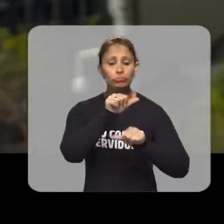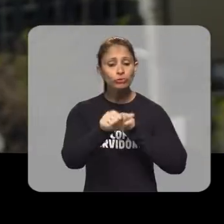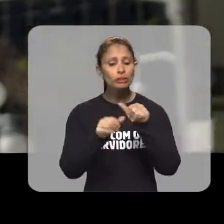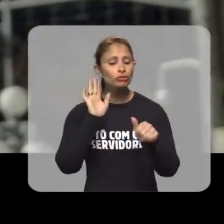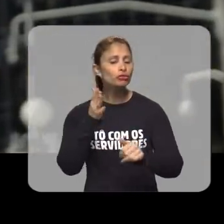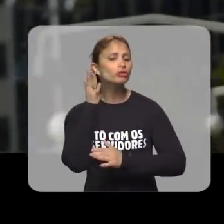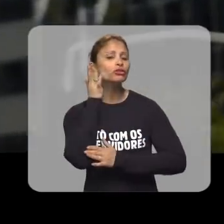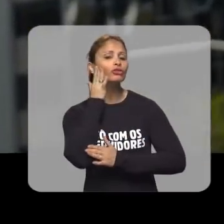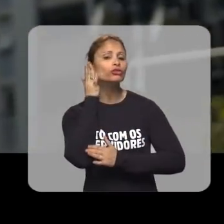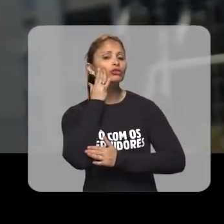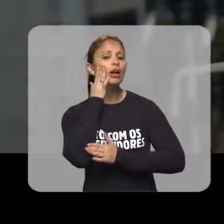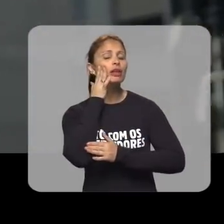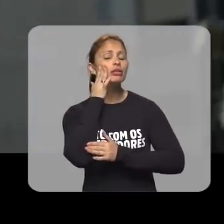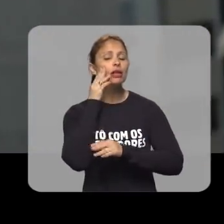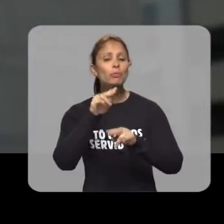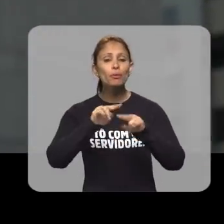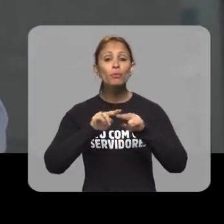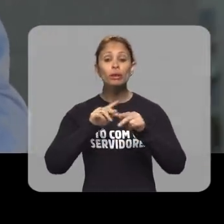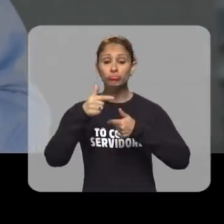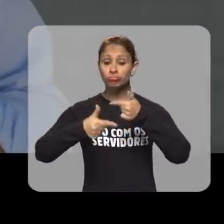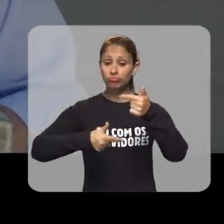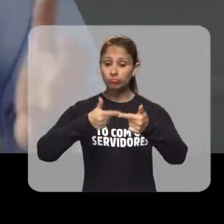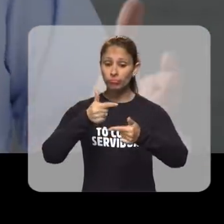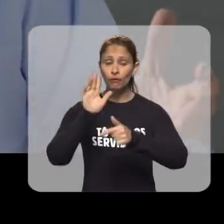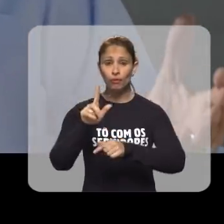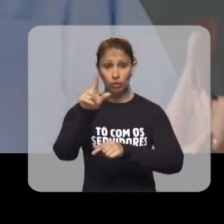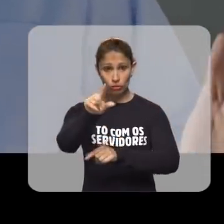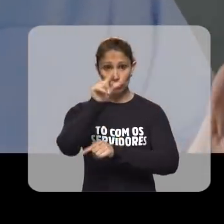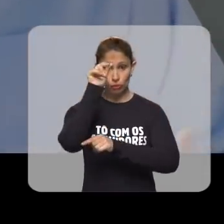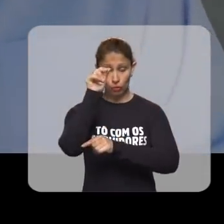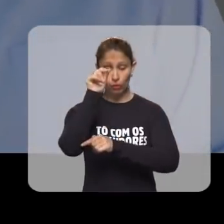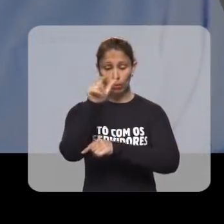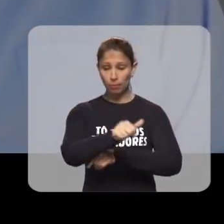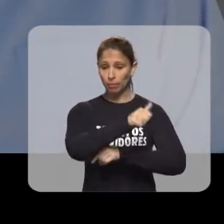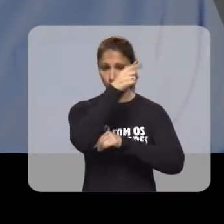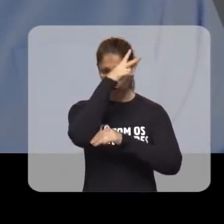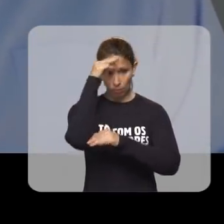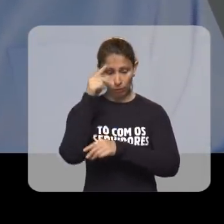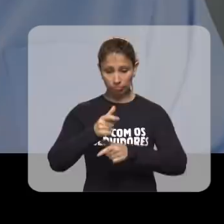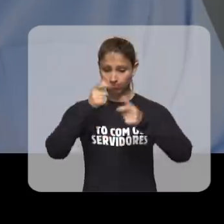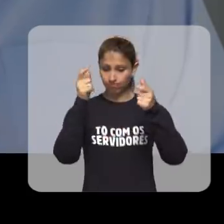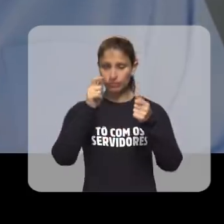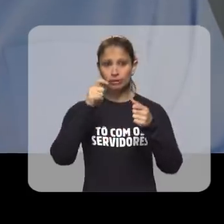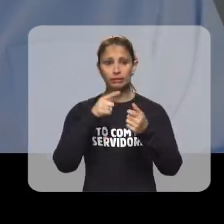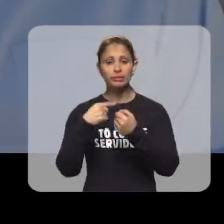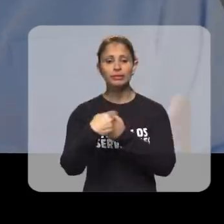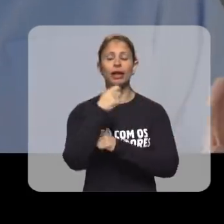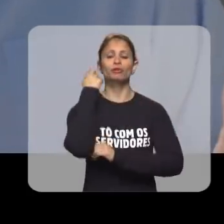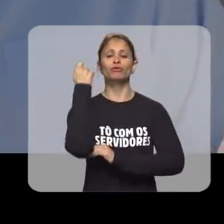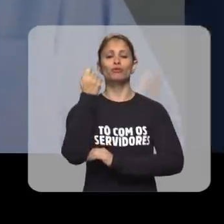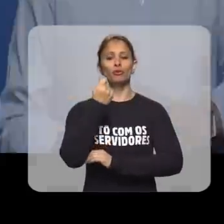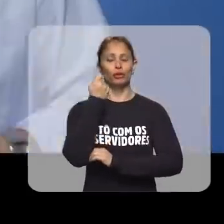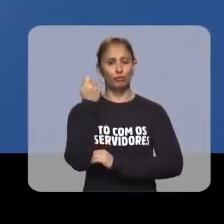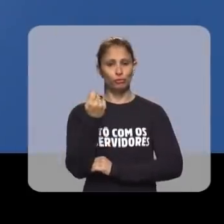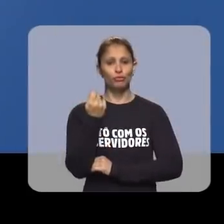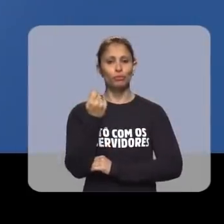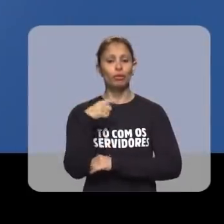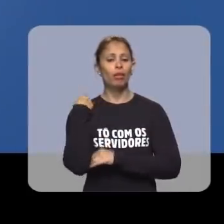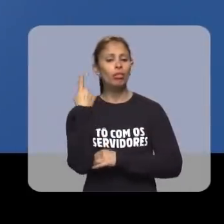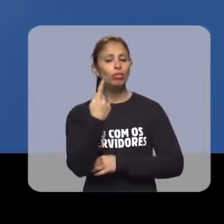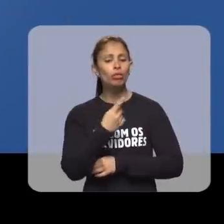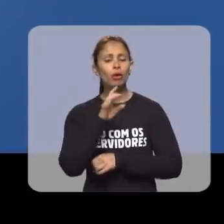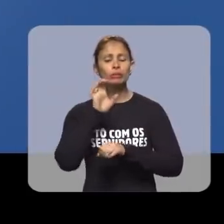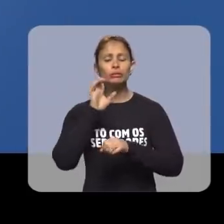mudança, tu já saberás que graças a esse trabalho, fui escolhido o melhor prefeito entre as grandes cidades do Rio Grande do Sul.